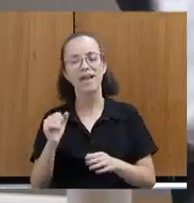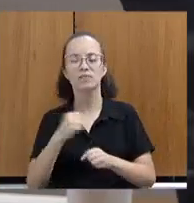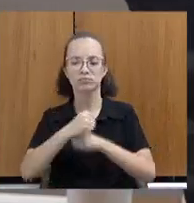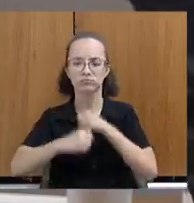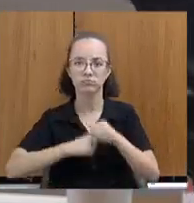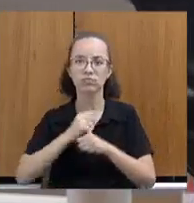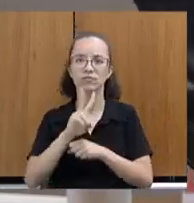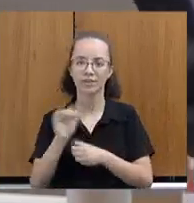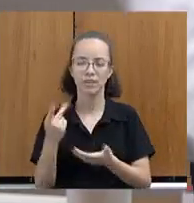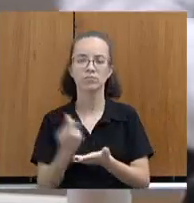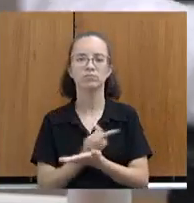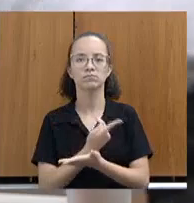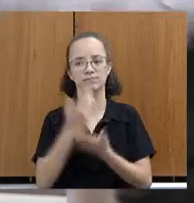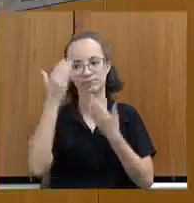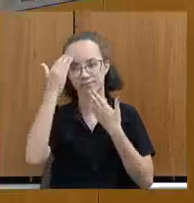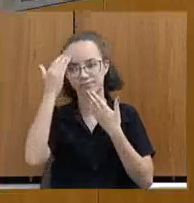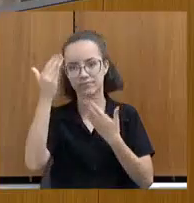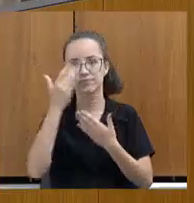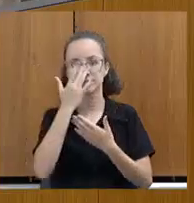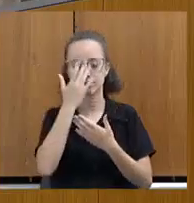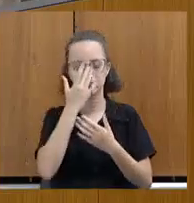de 2023. Obrigada.